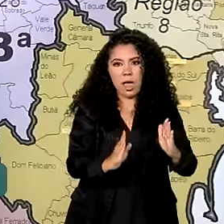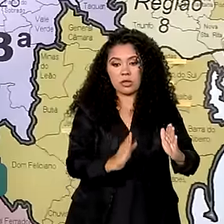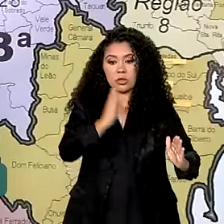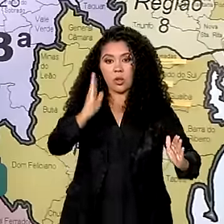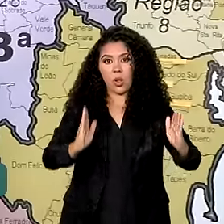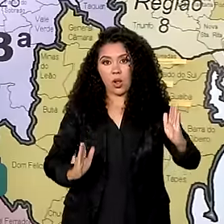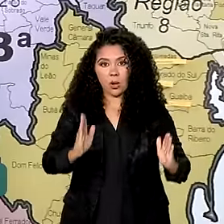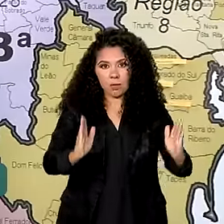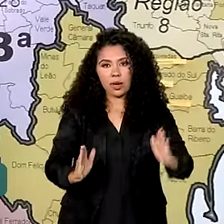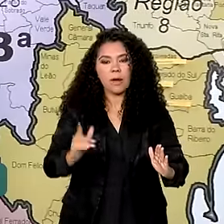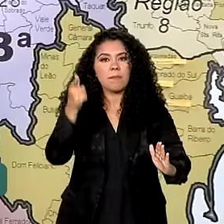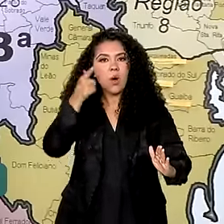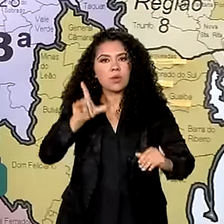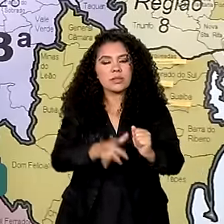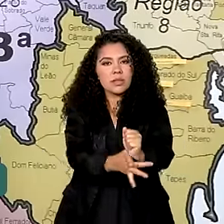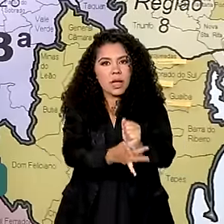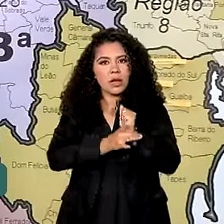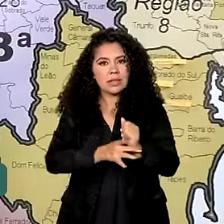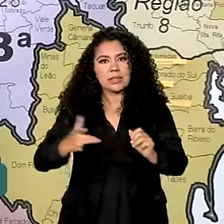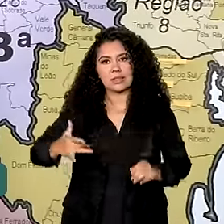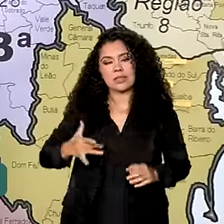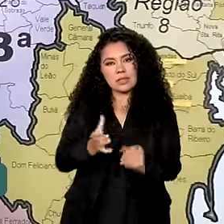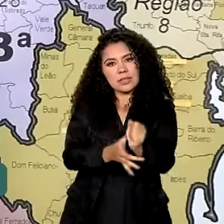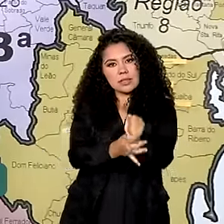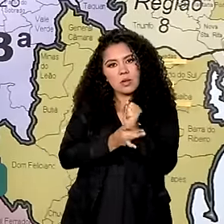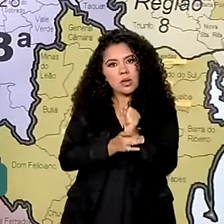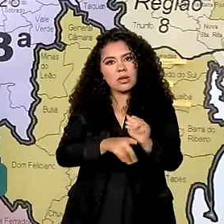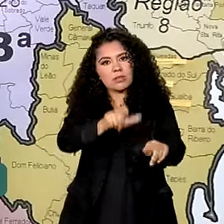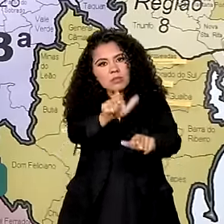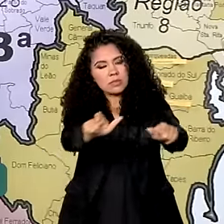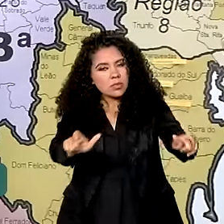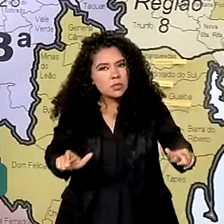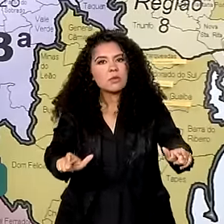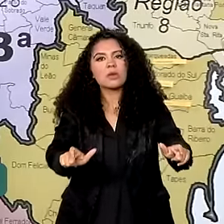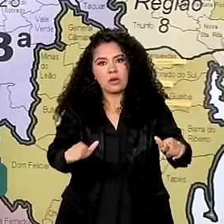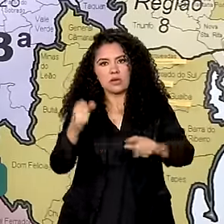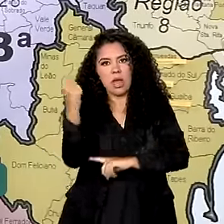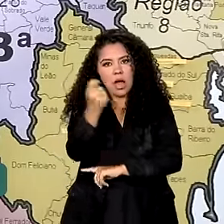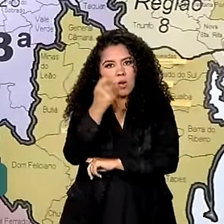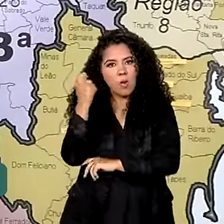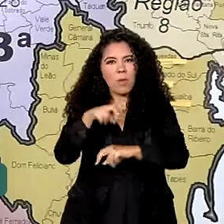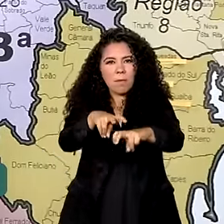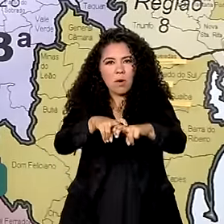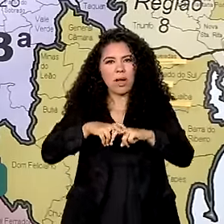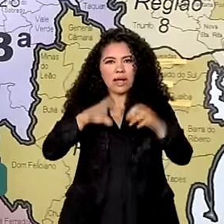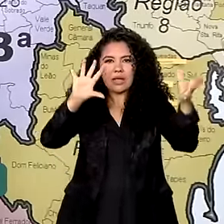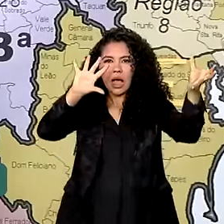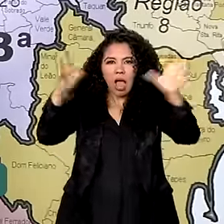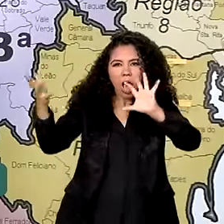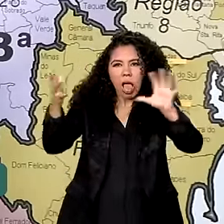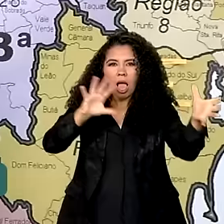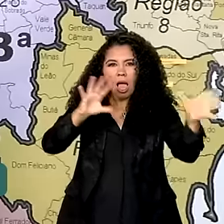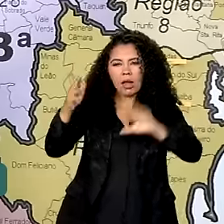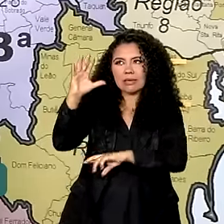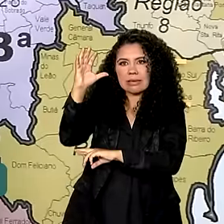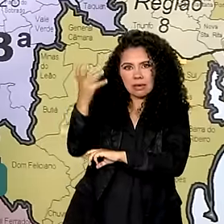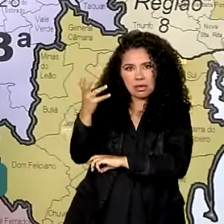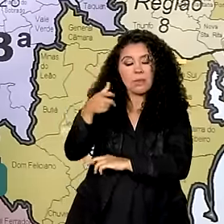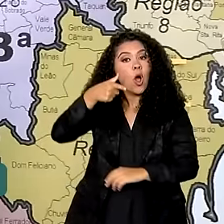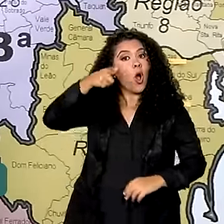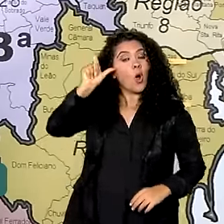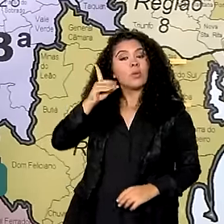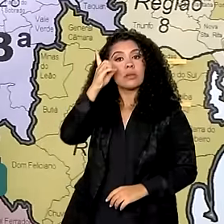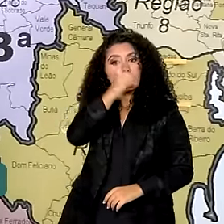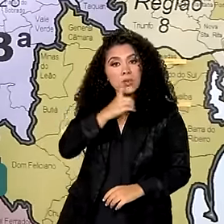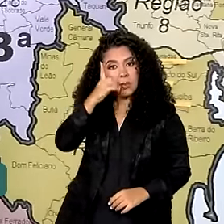possam garantir mais segurança aos gaúchos diante dessa realidade de mudanças climáticas. Neste domingo, ontem,